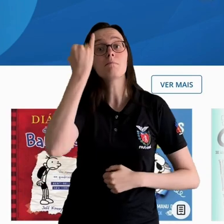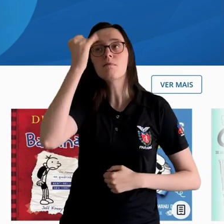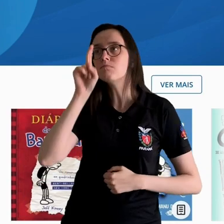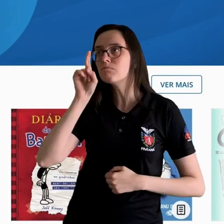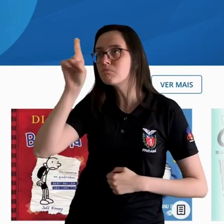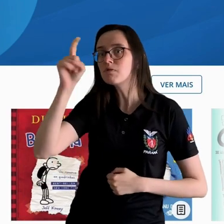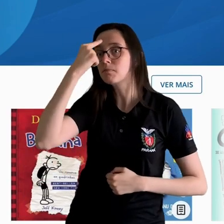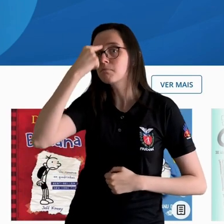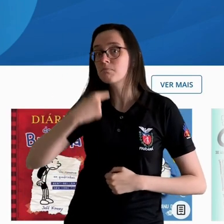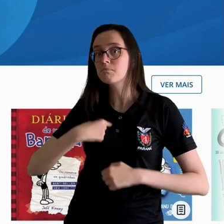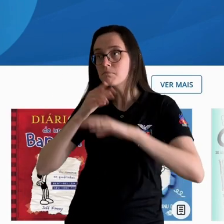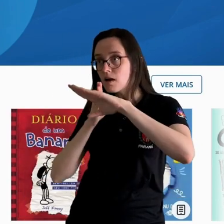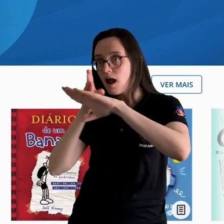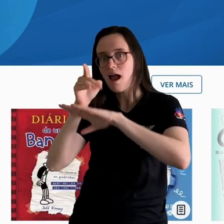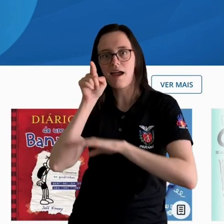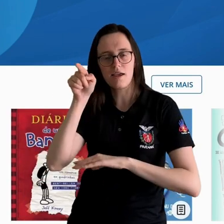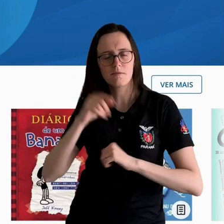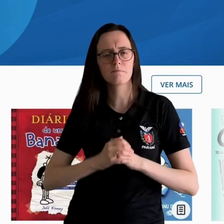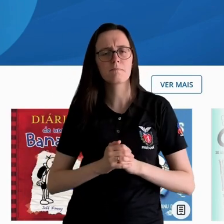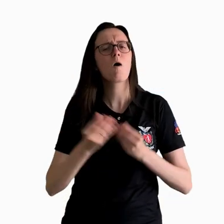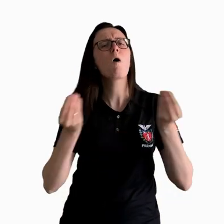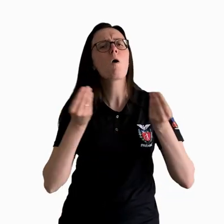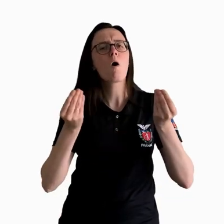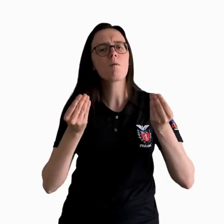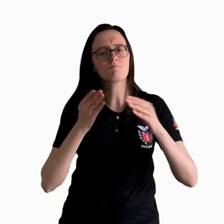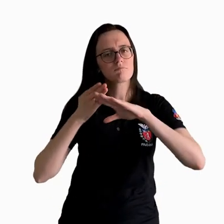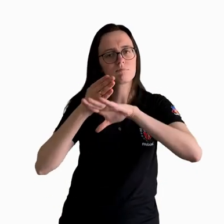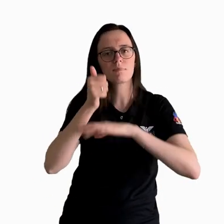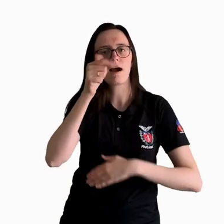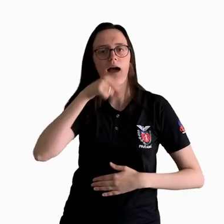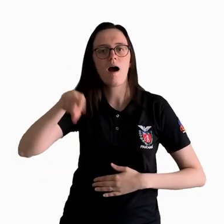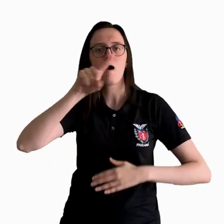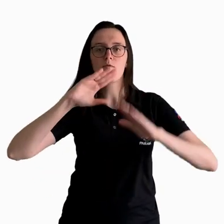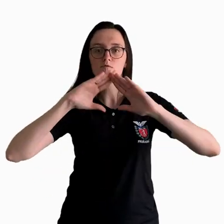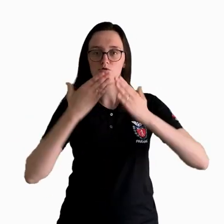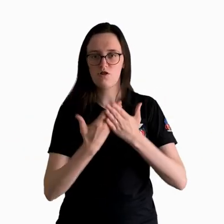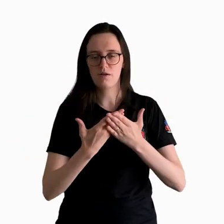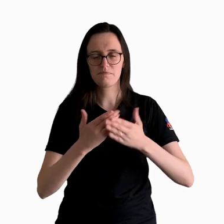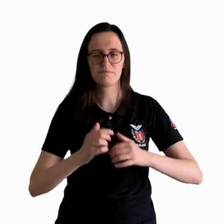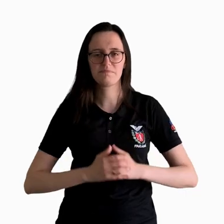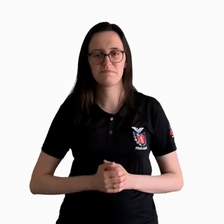em Identificar-se. Faça o login com seu arroba escola.